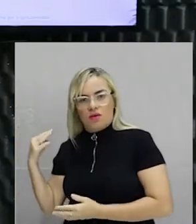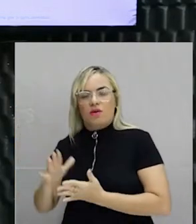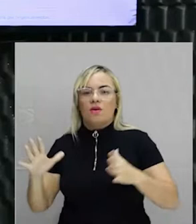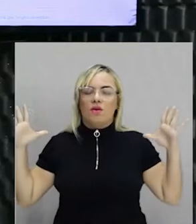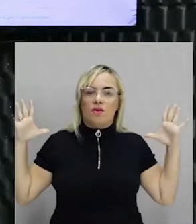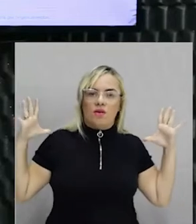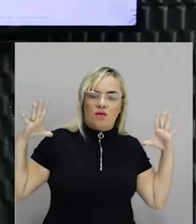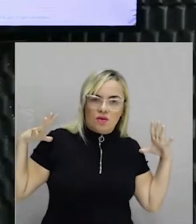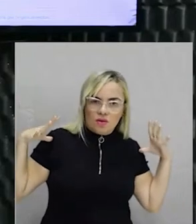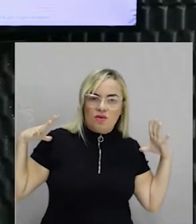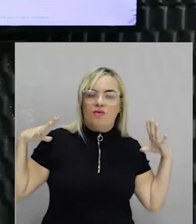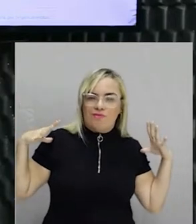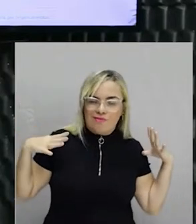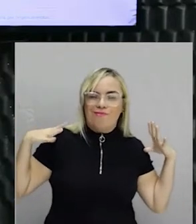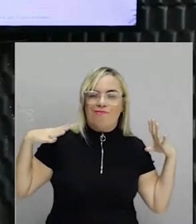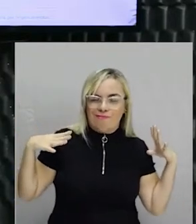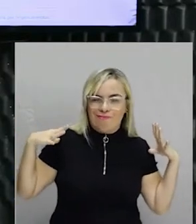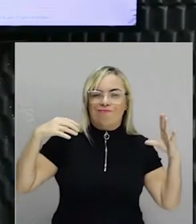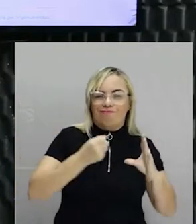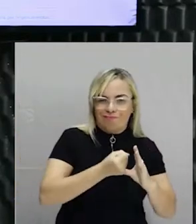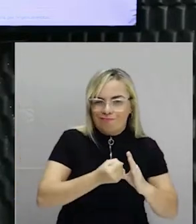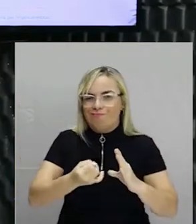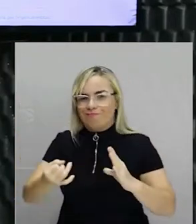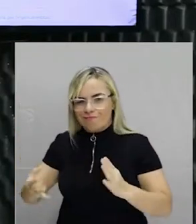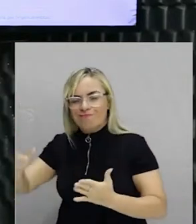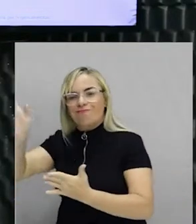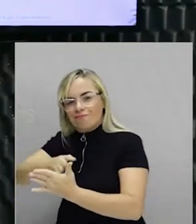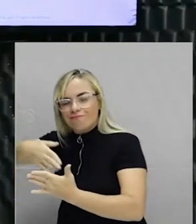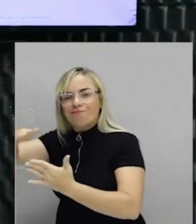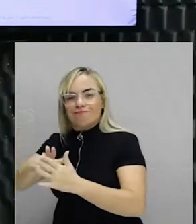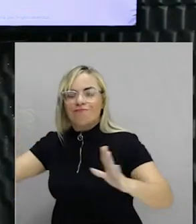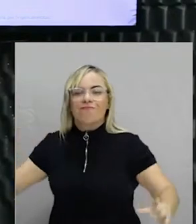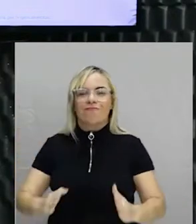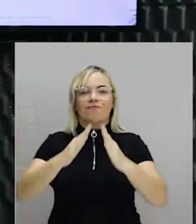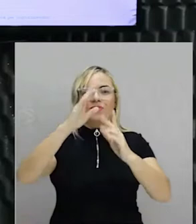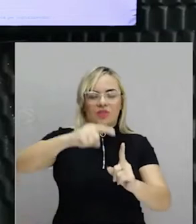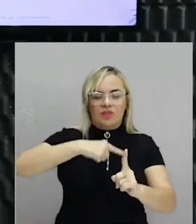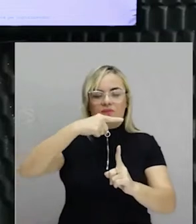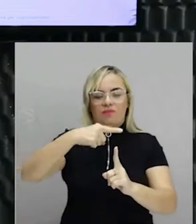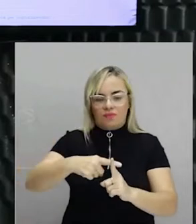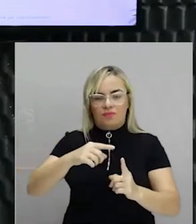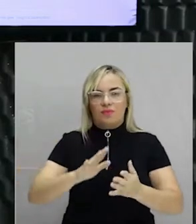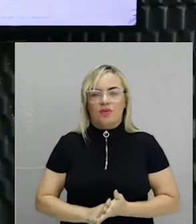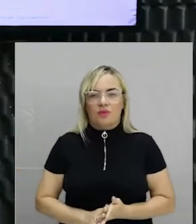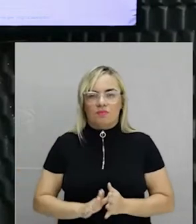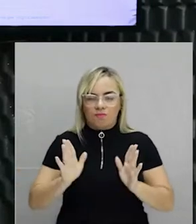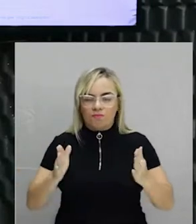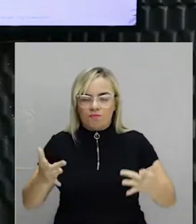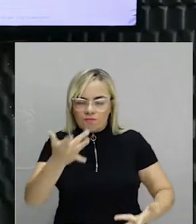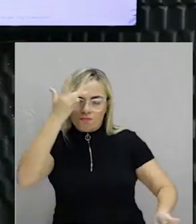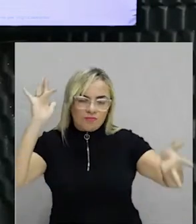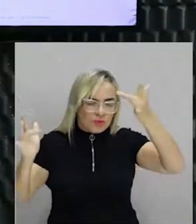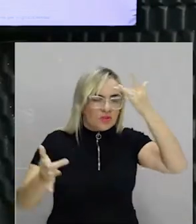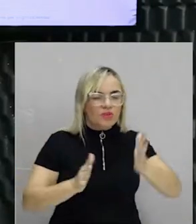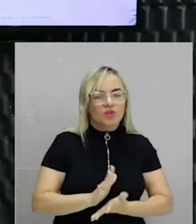Anjos, um pouco mais de anjo, anjo, anjo, mais um pouquinho, um pouco mais de anjo e anjo também. E igreja? Pois é, se isso ficar na cabeça de vocês,